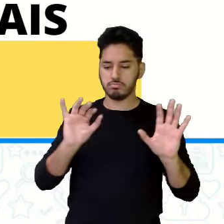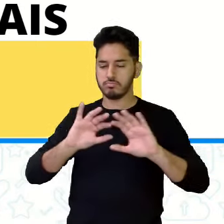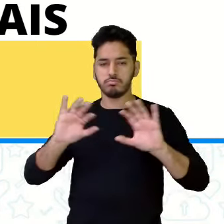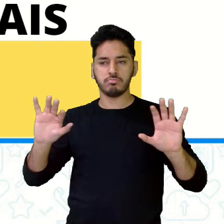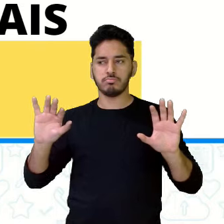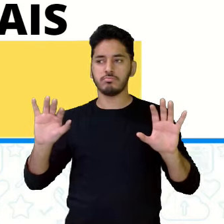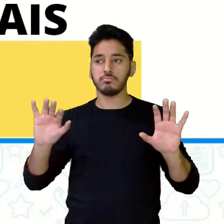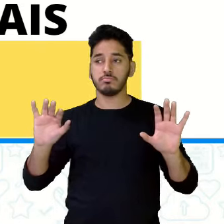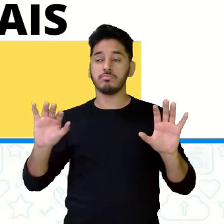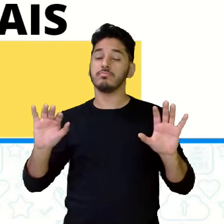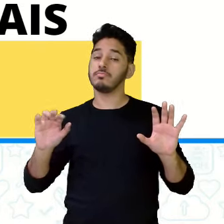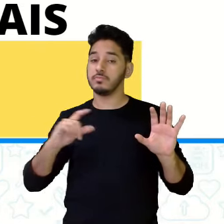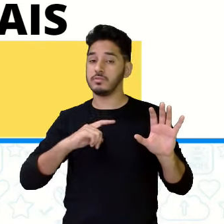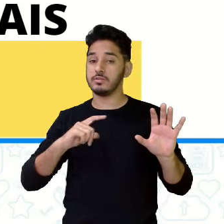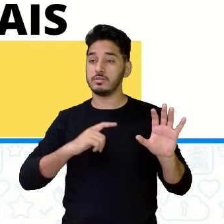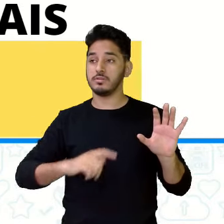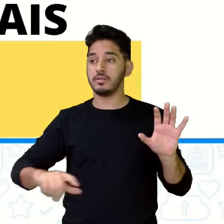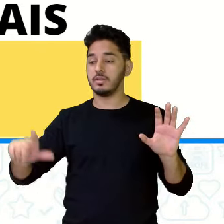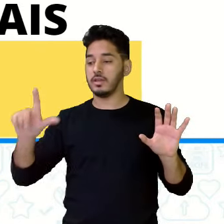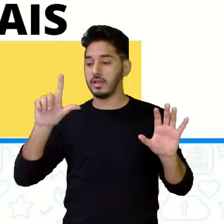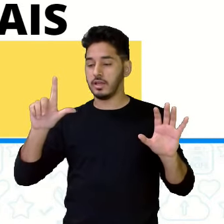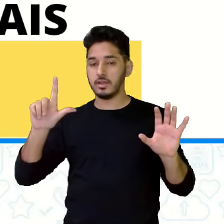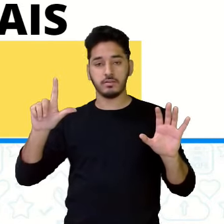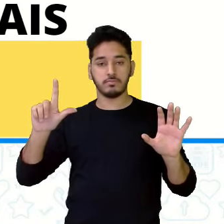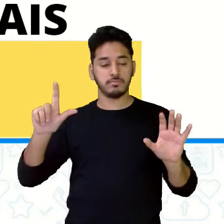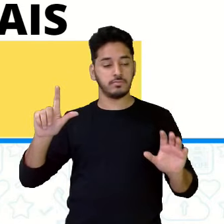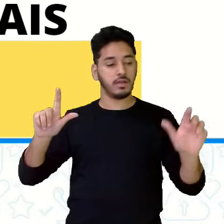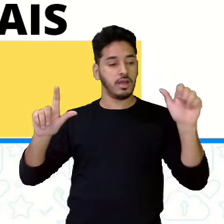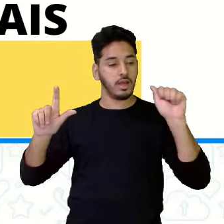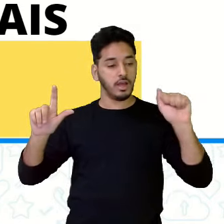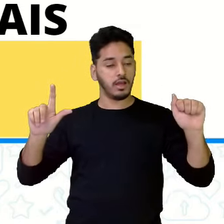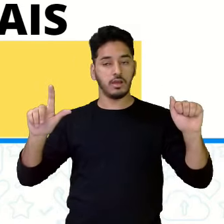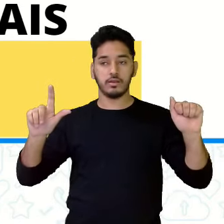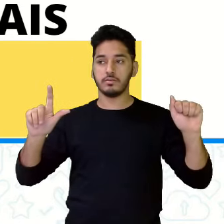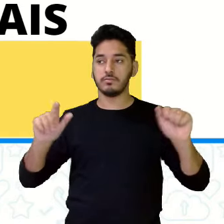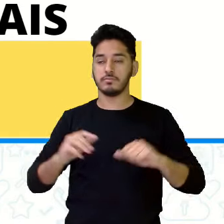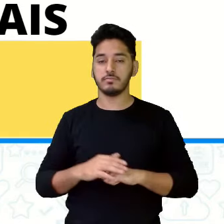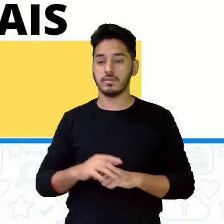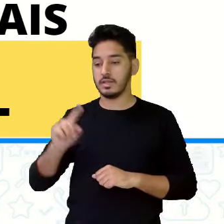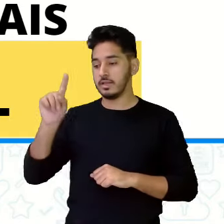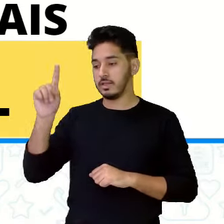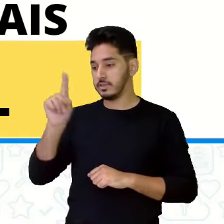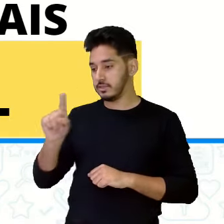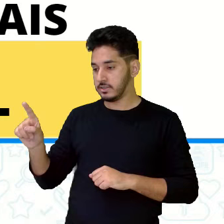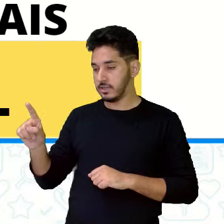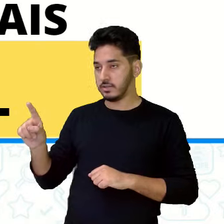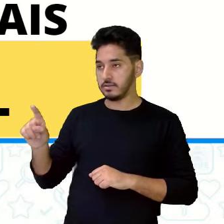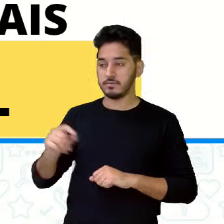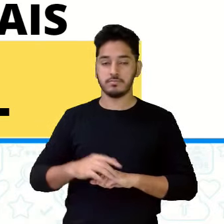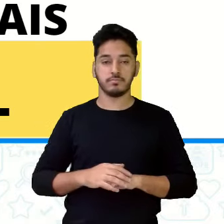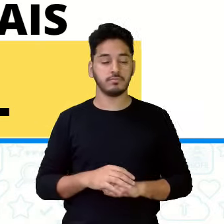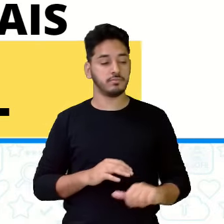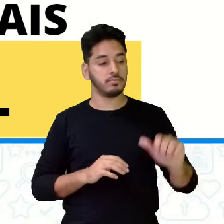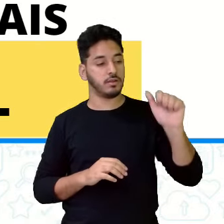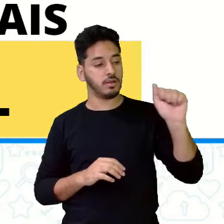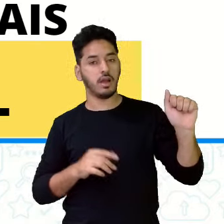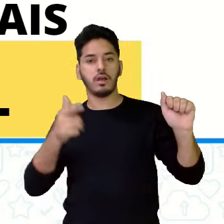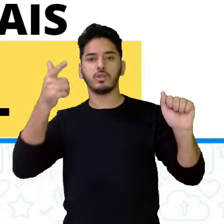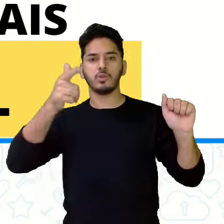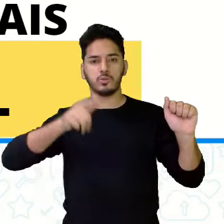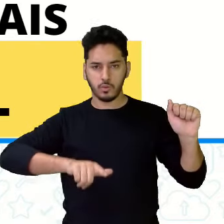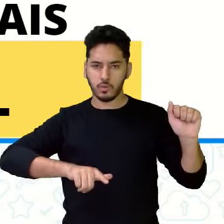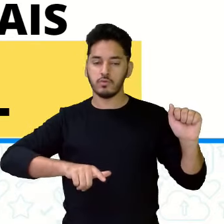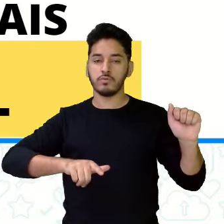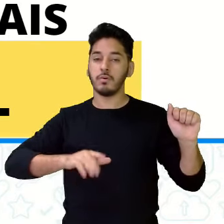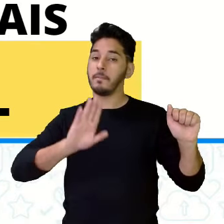Consoantes L, vogais A, consoante letra Z, outro A,